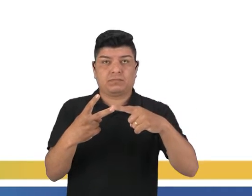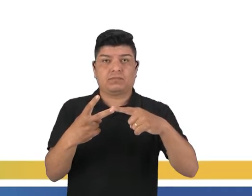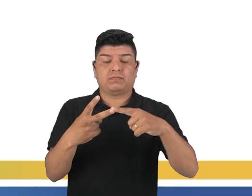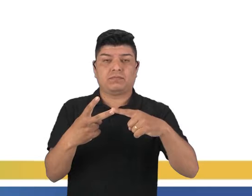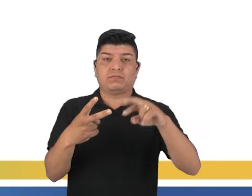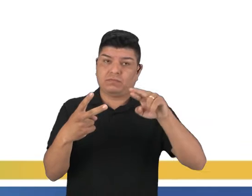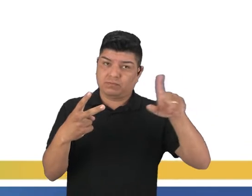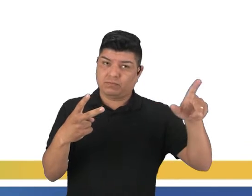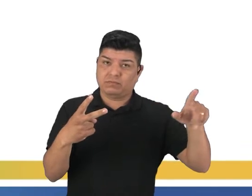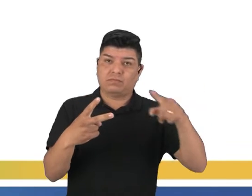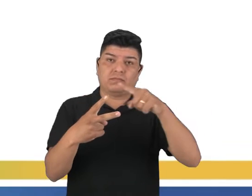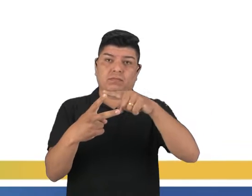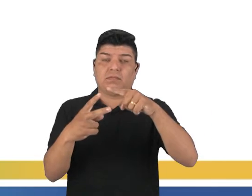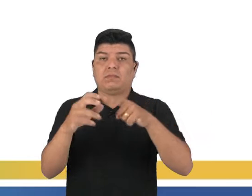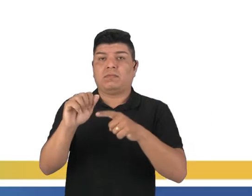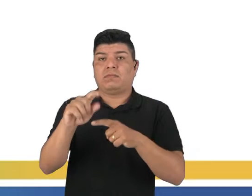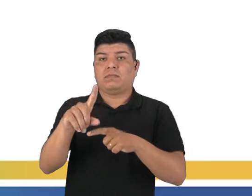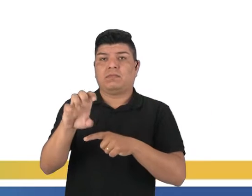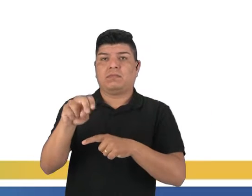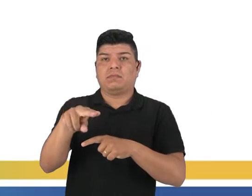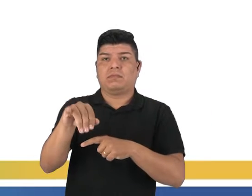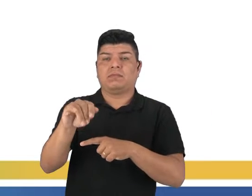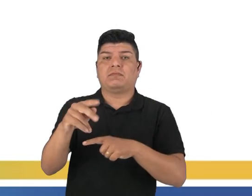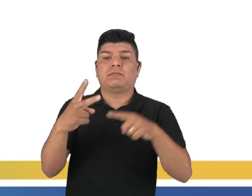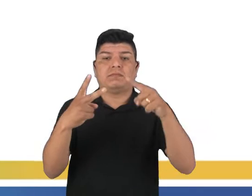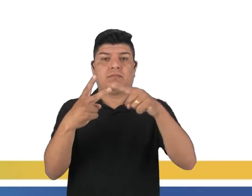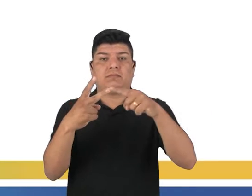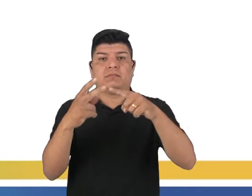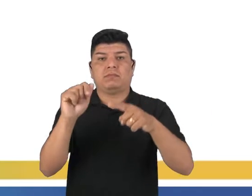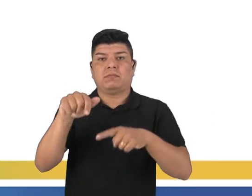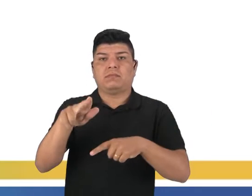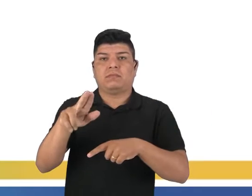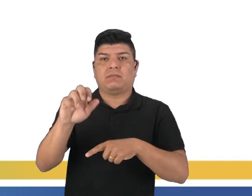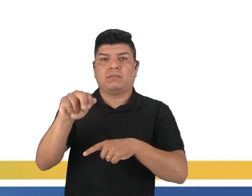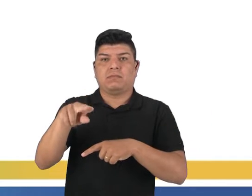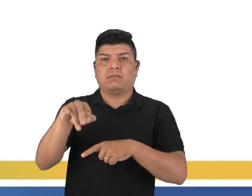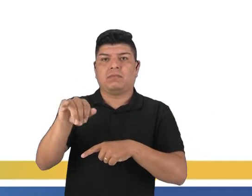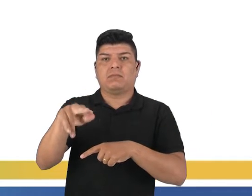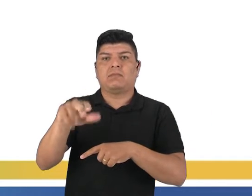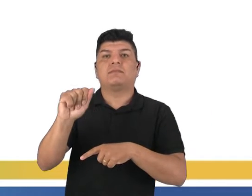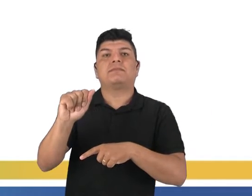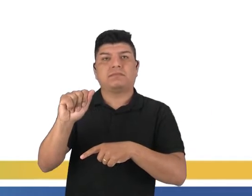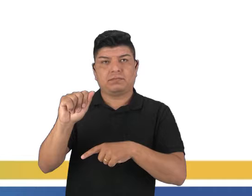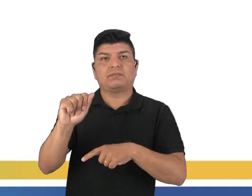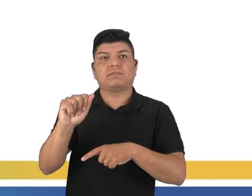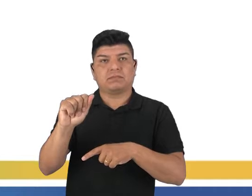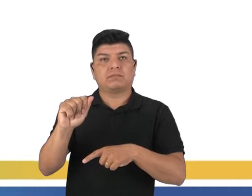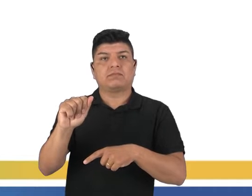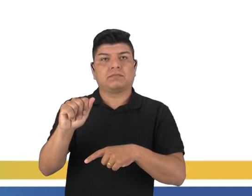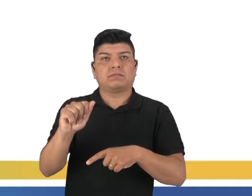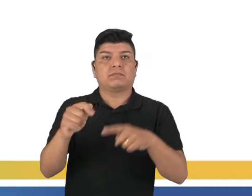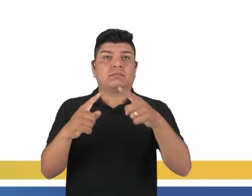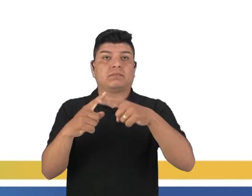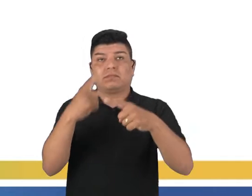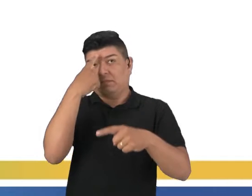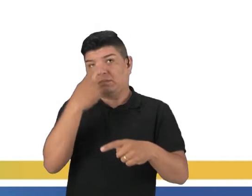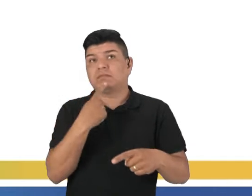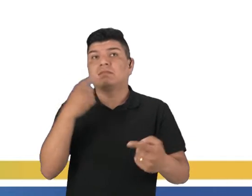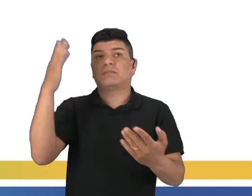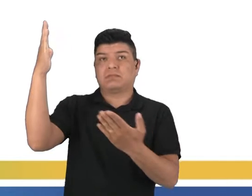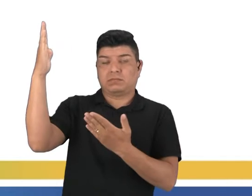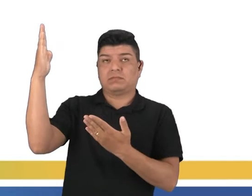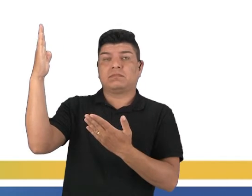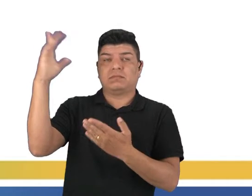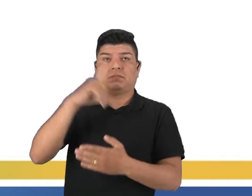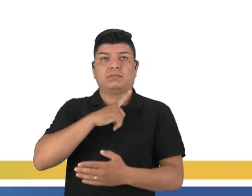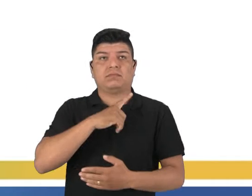purinas, a adenina e a guanina. Como vocês podem ver ali do lado direito, a molécula de adenina e a molécula